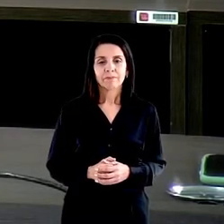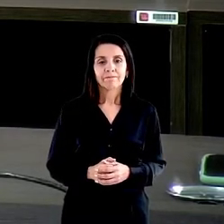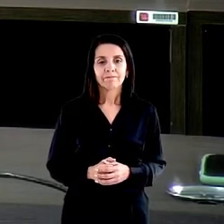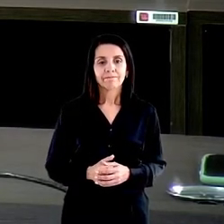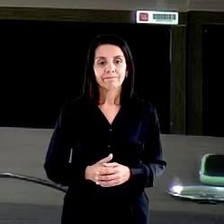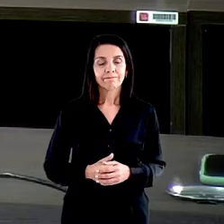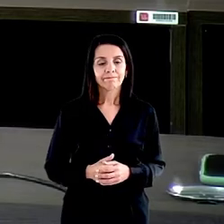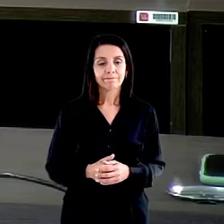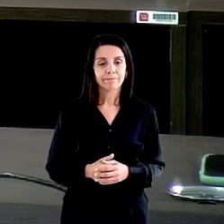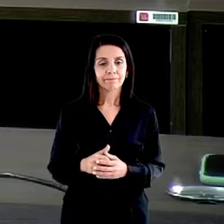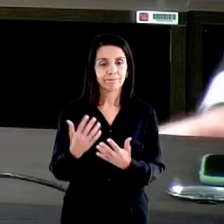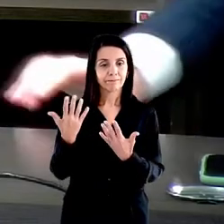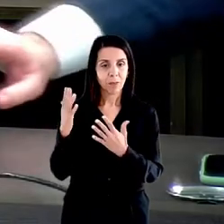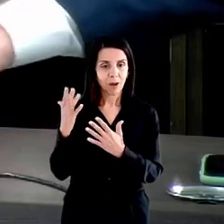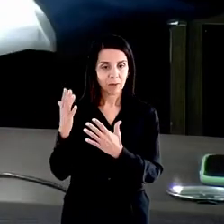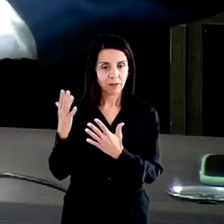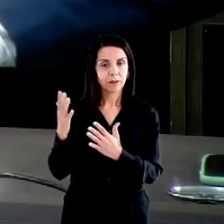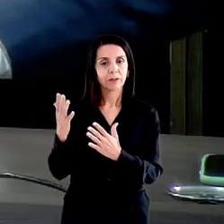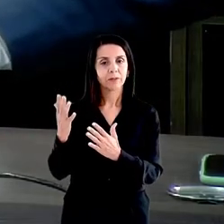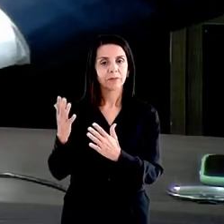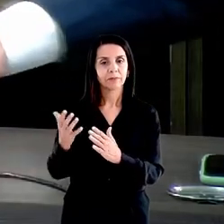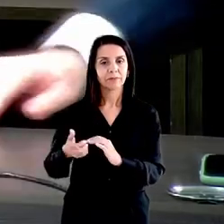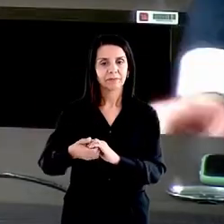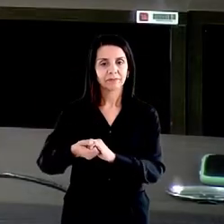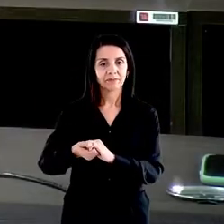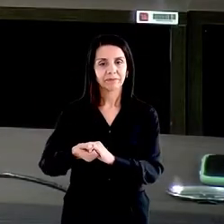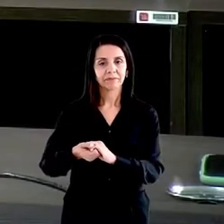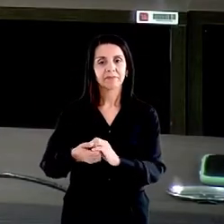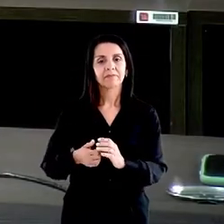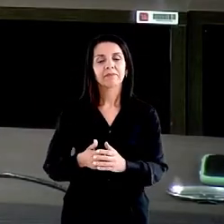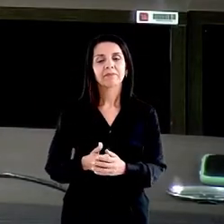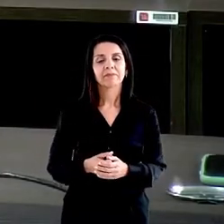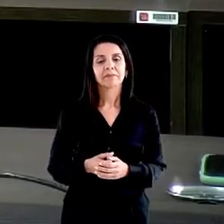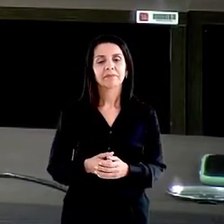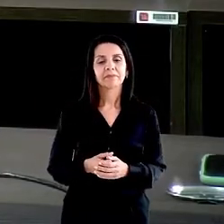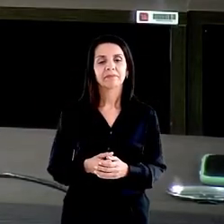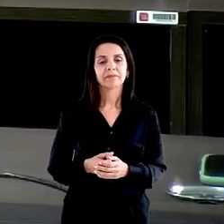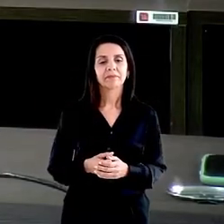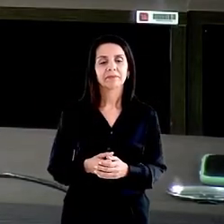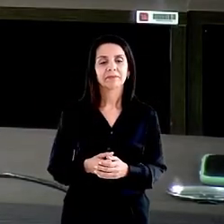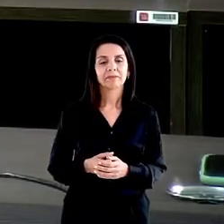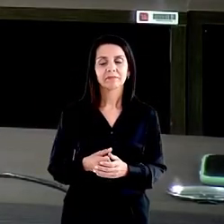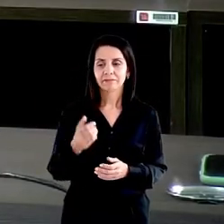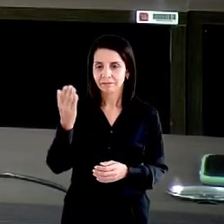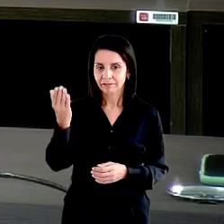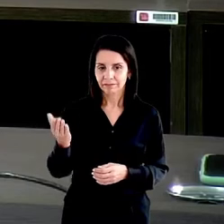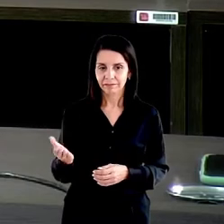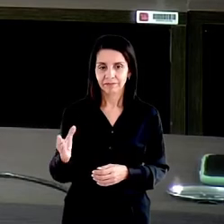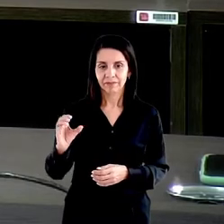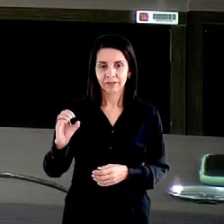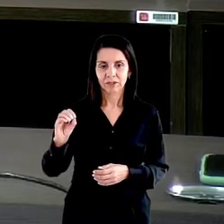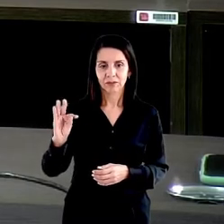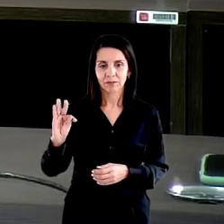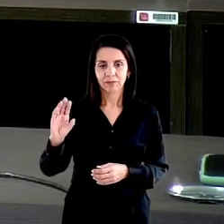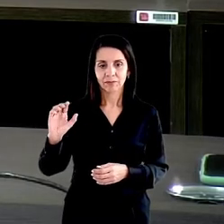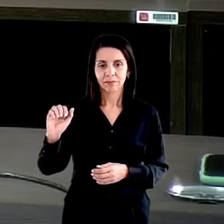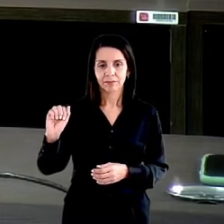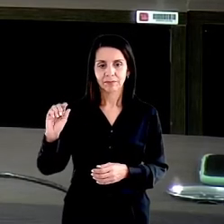parabenizando o doutor Otávio, por esta